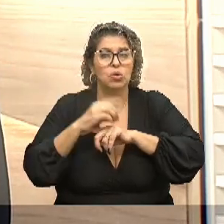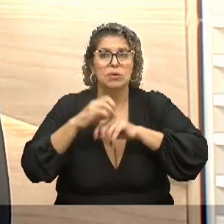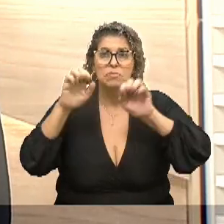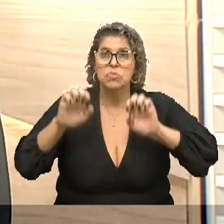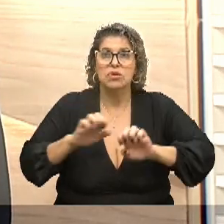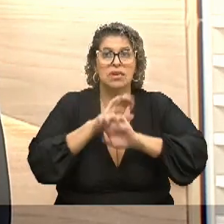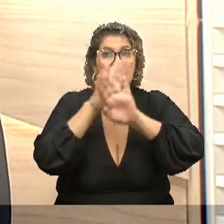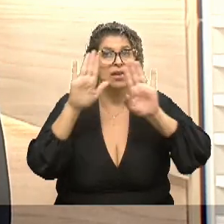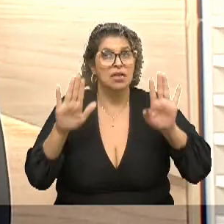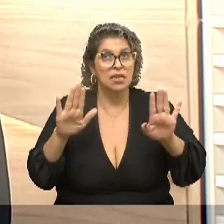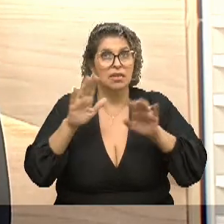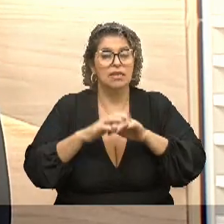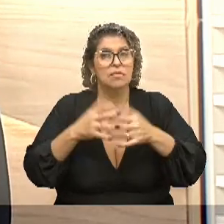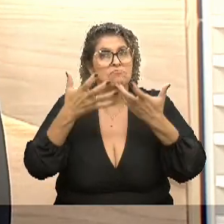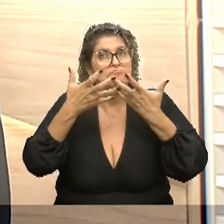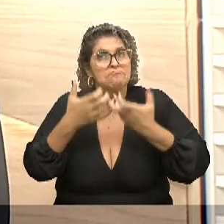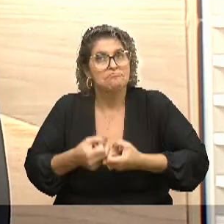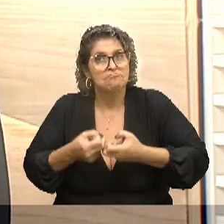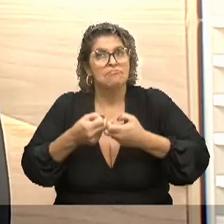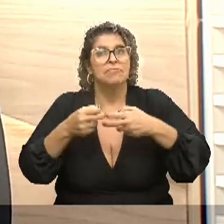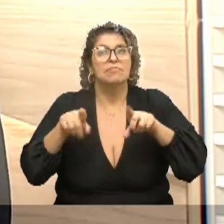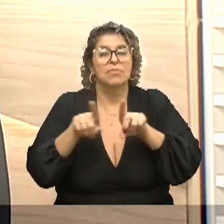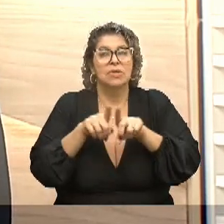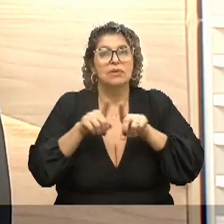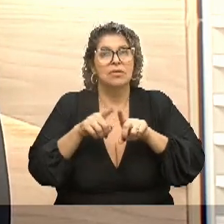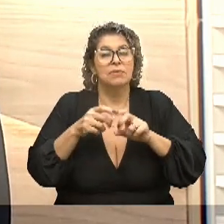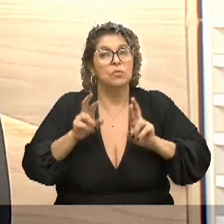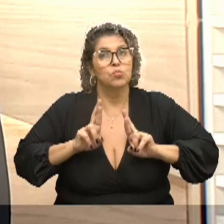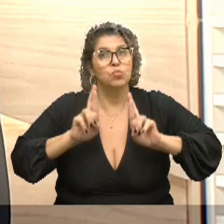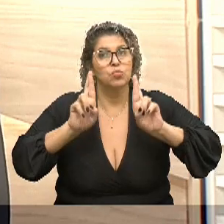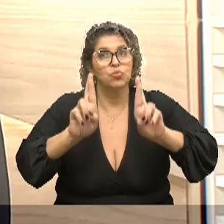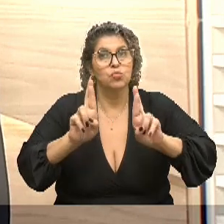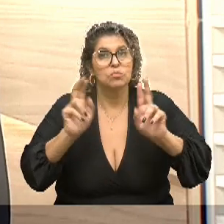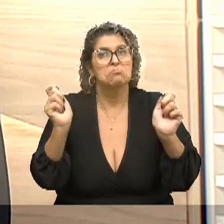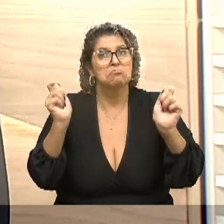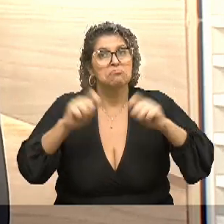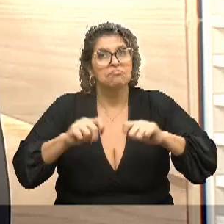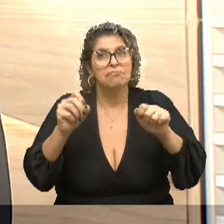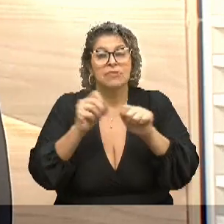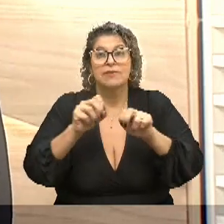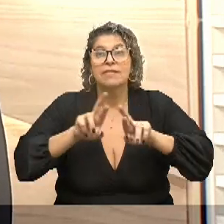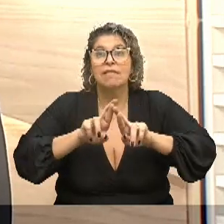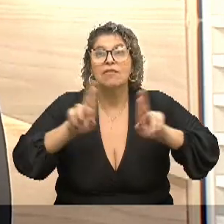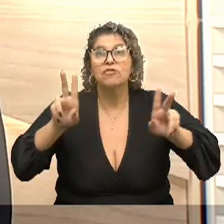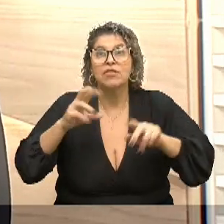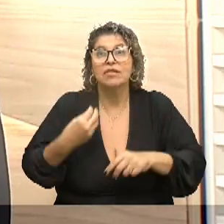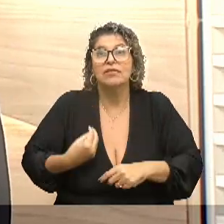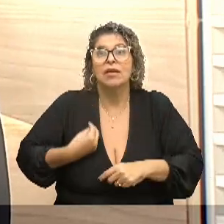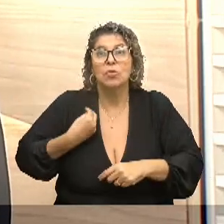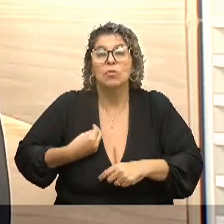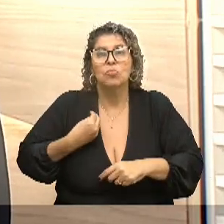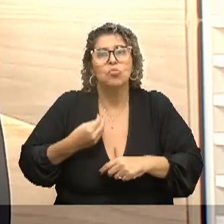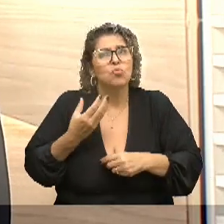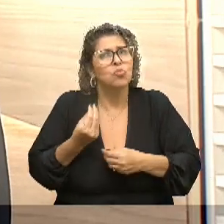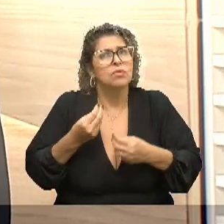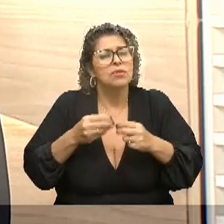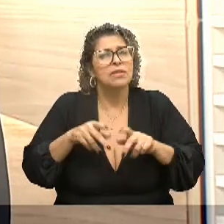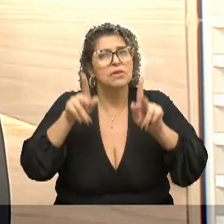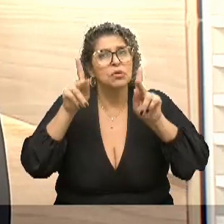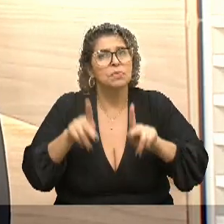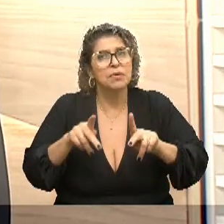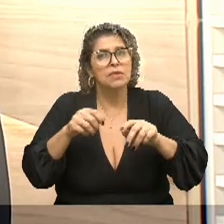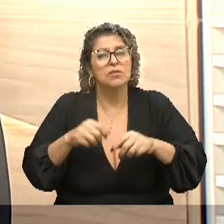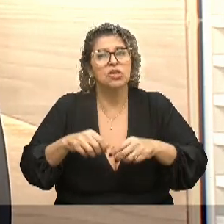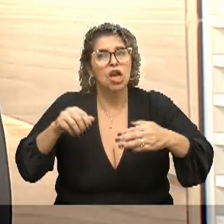clareza, com muita aceitação, mas também com muita esperança de que a gente pode estar fazendo a diferença na vida de muitas pessoas, e de